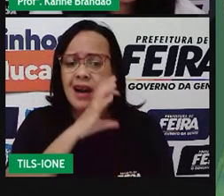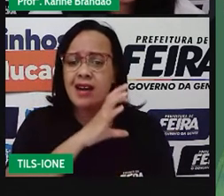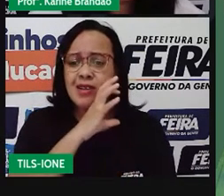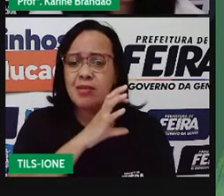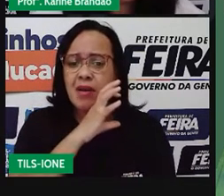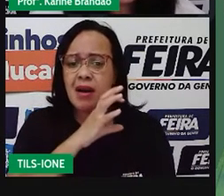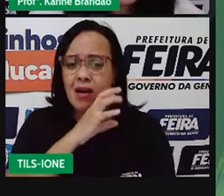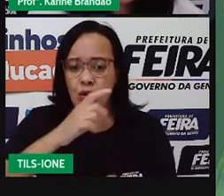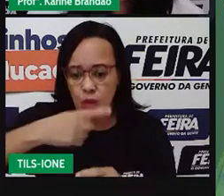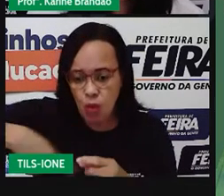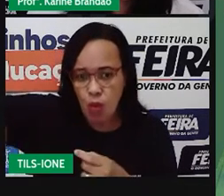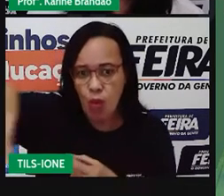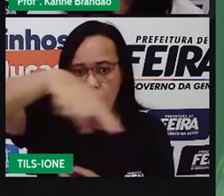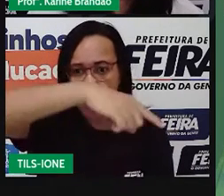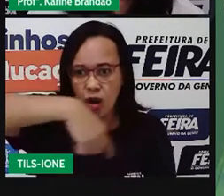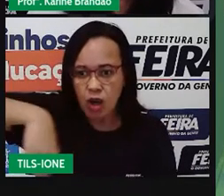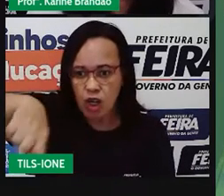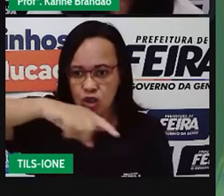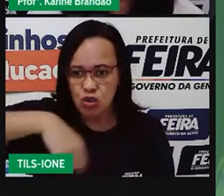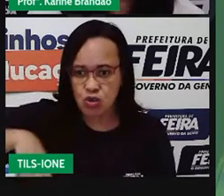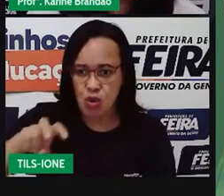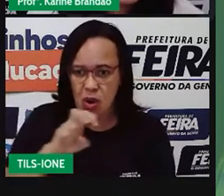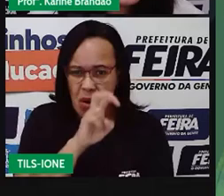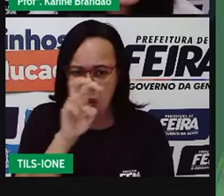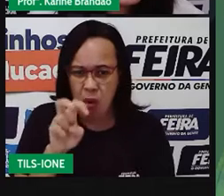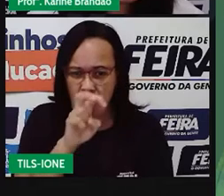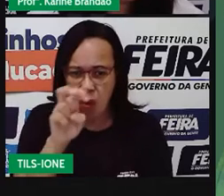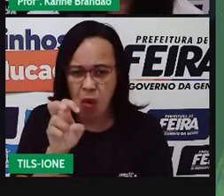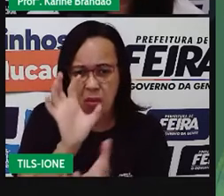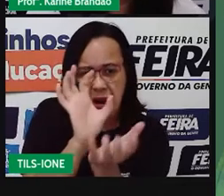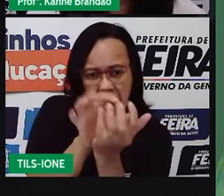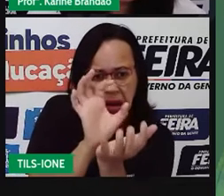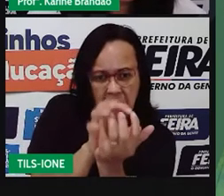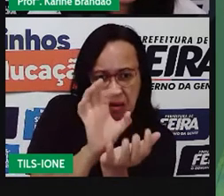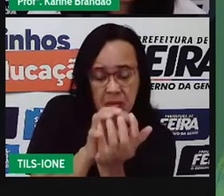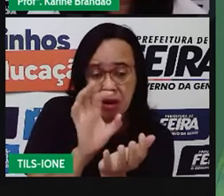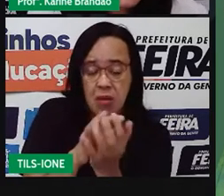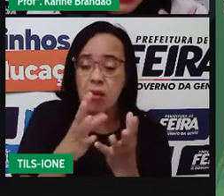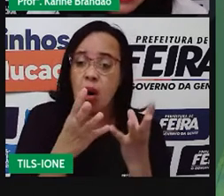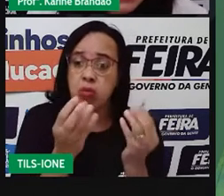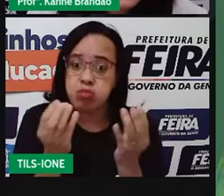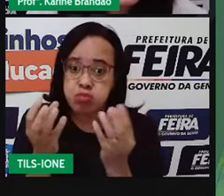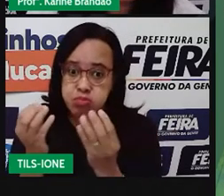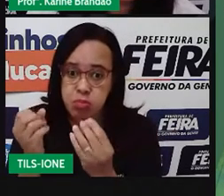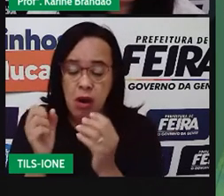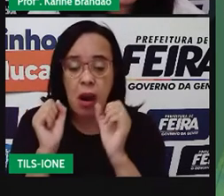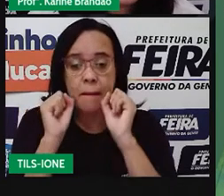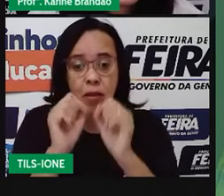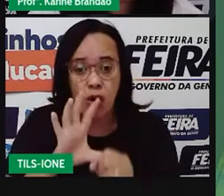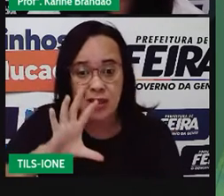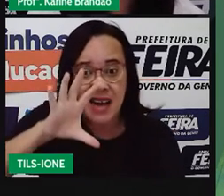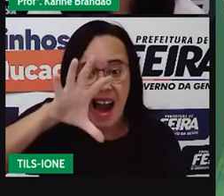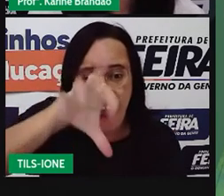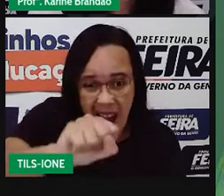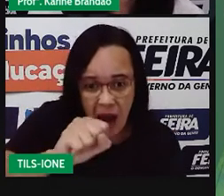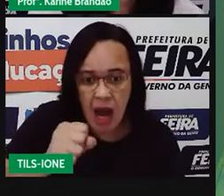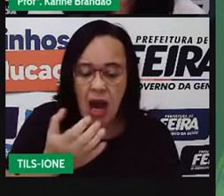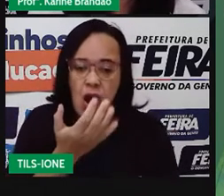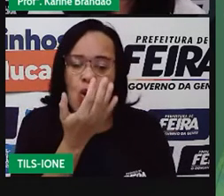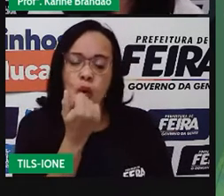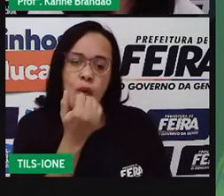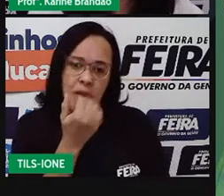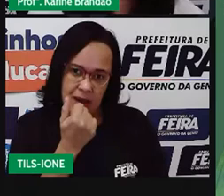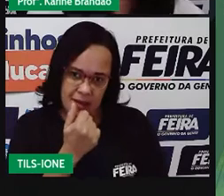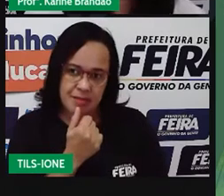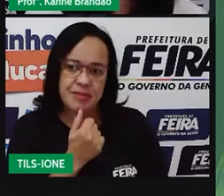tem uma onça, então, indivíduos que podem fazer o quê? Se alimentar desse lobo, né? Então,